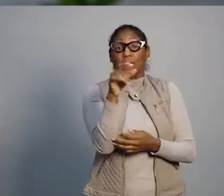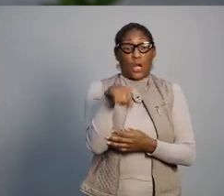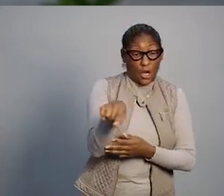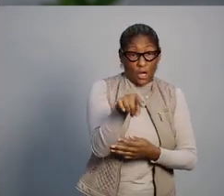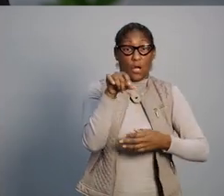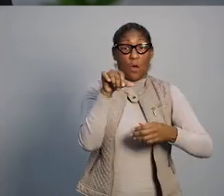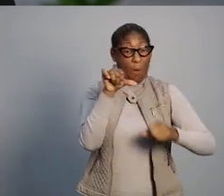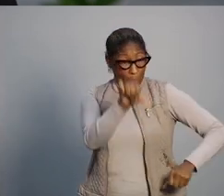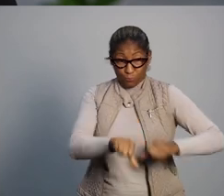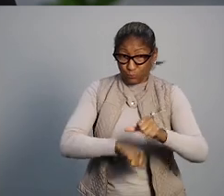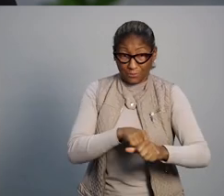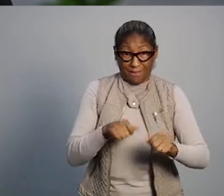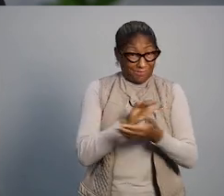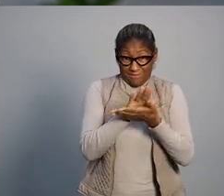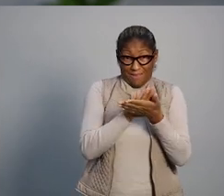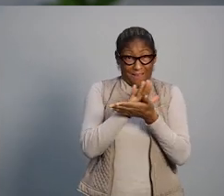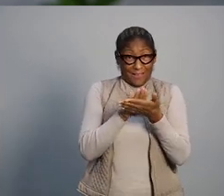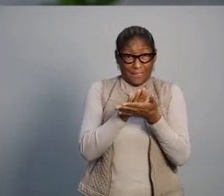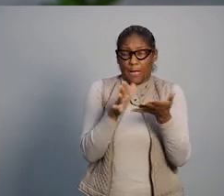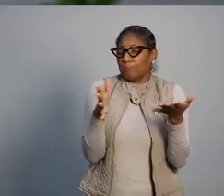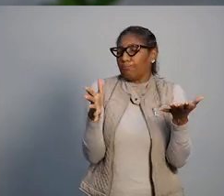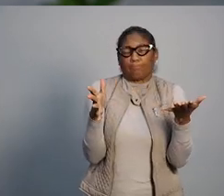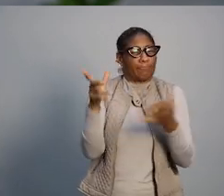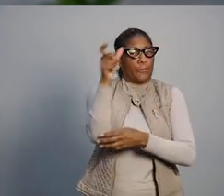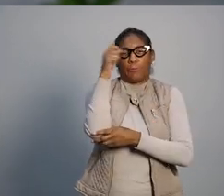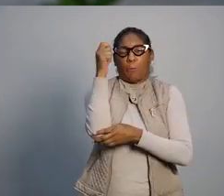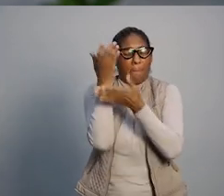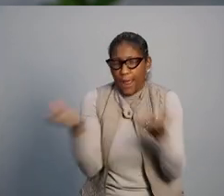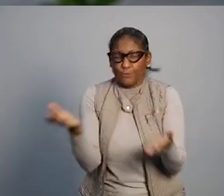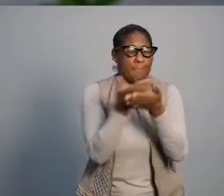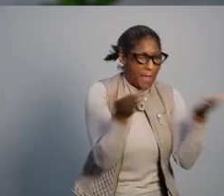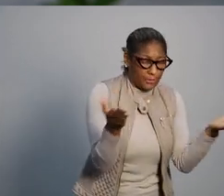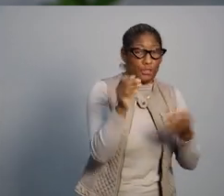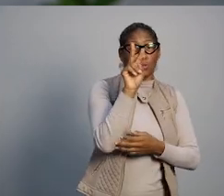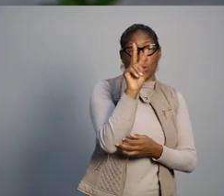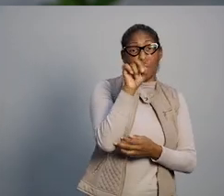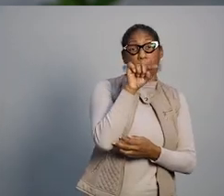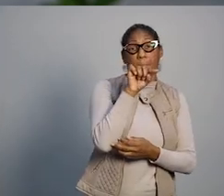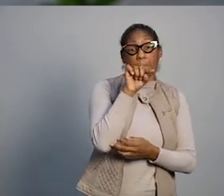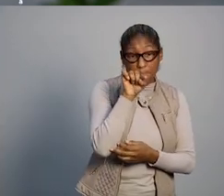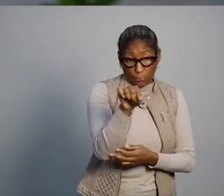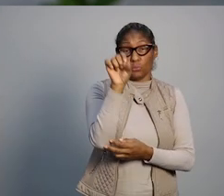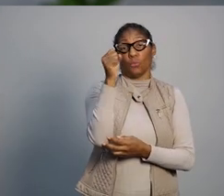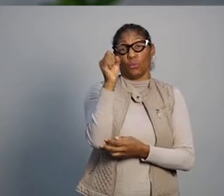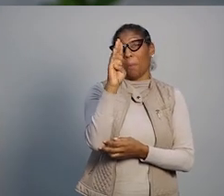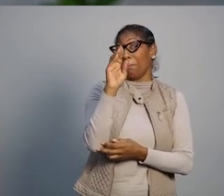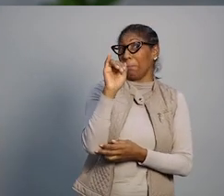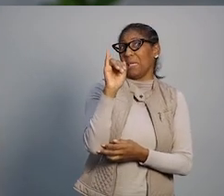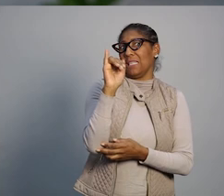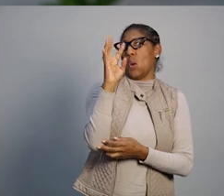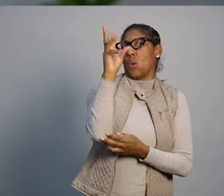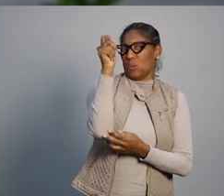Se não for promovida uma reforma tributária no nosso Estado, o Rio Grande do Sul vai perder R$,8